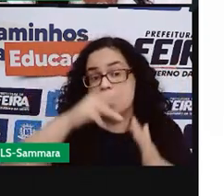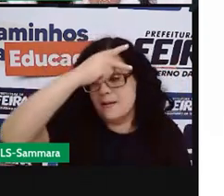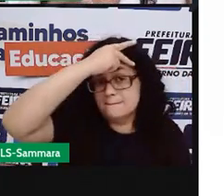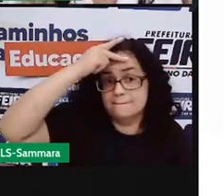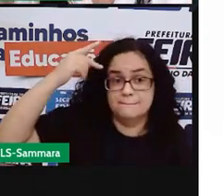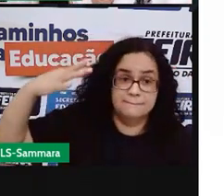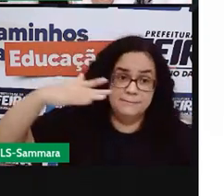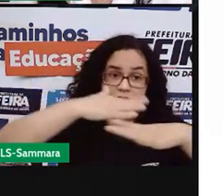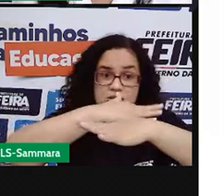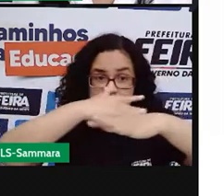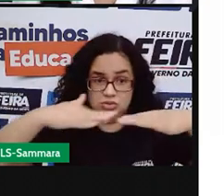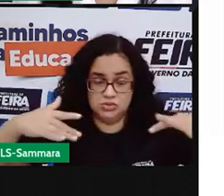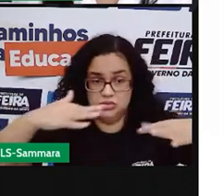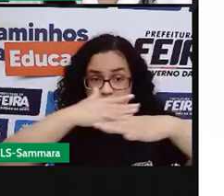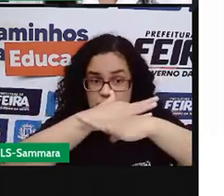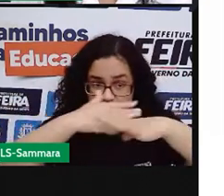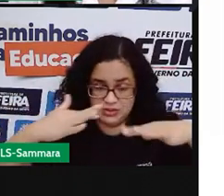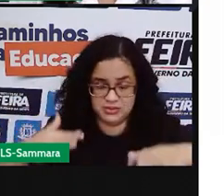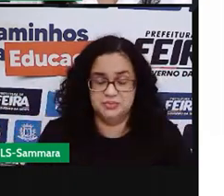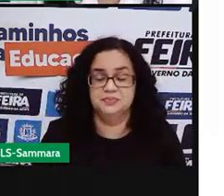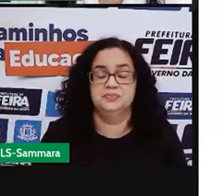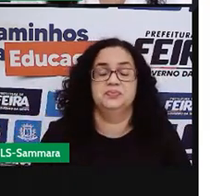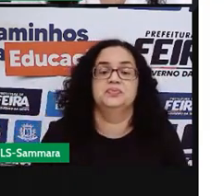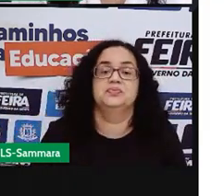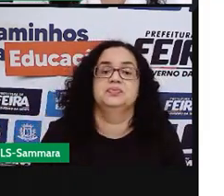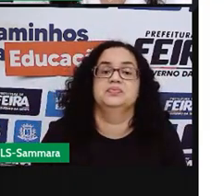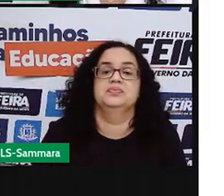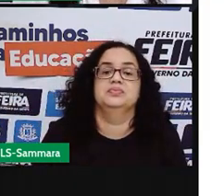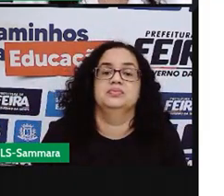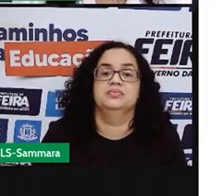pessoas. Aí o cartaz da Pro, o papel.